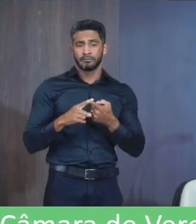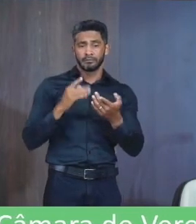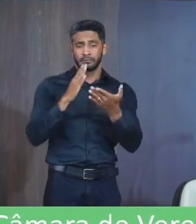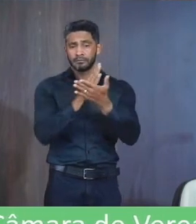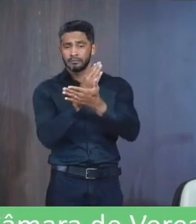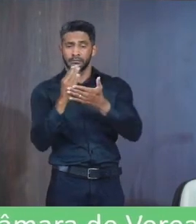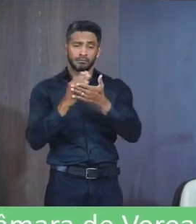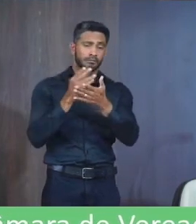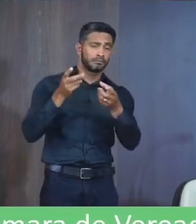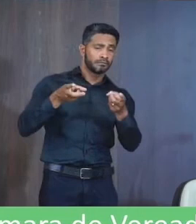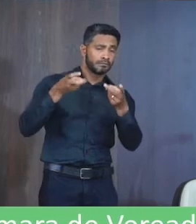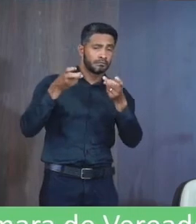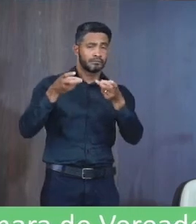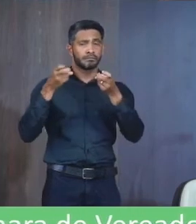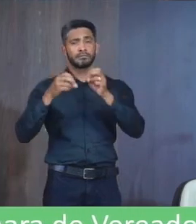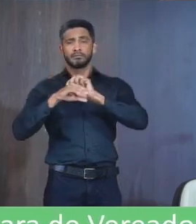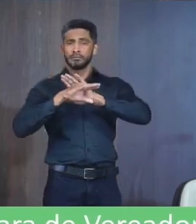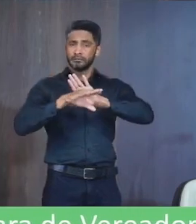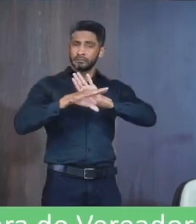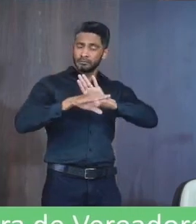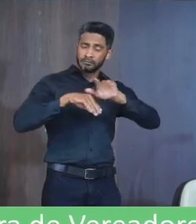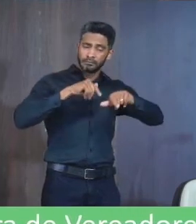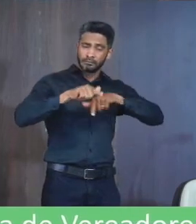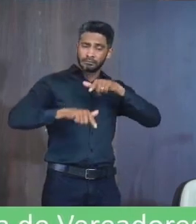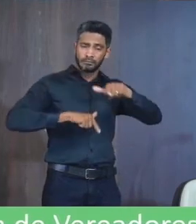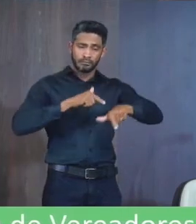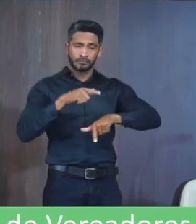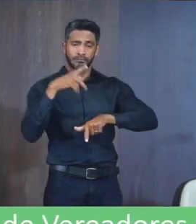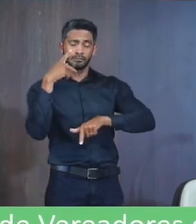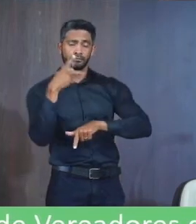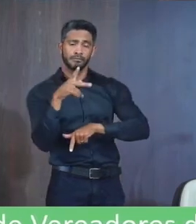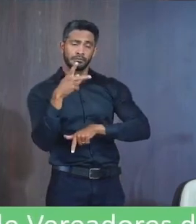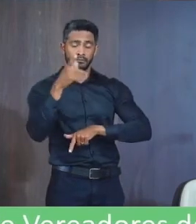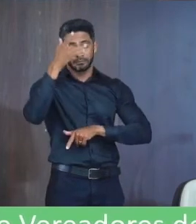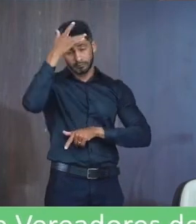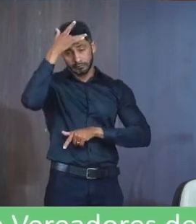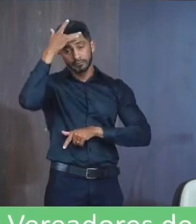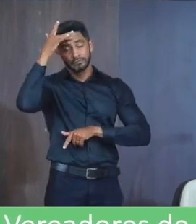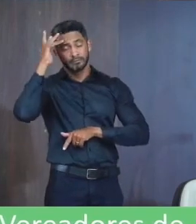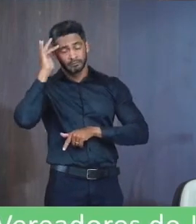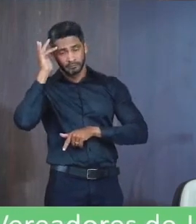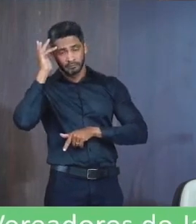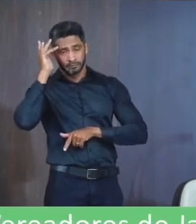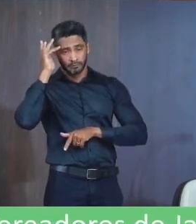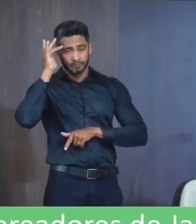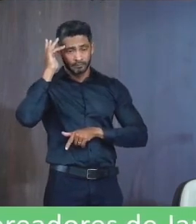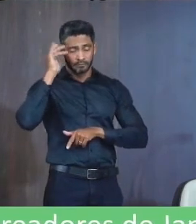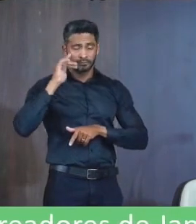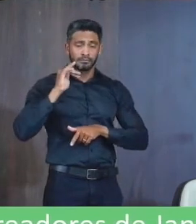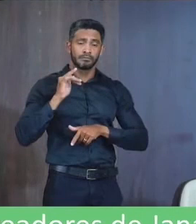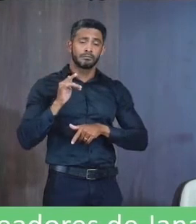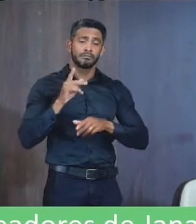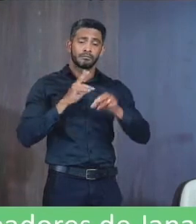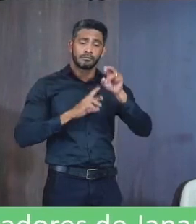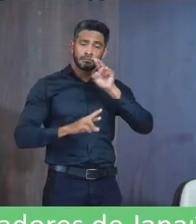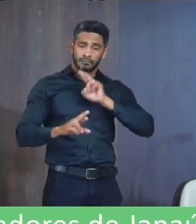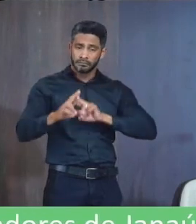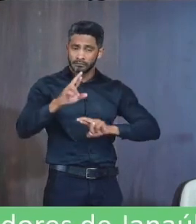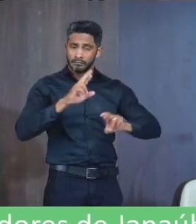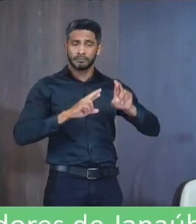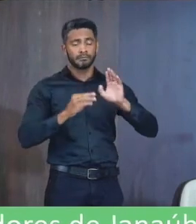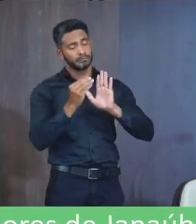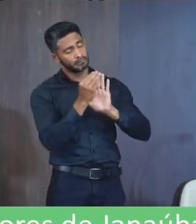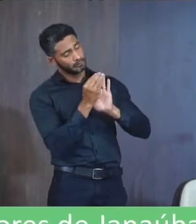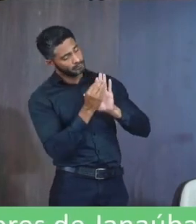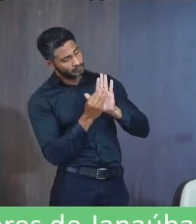Que Contribuem Para a Consecução Dos trabalhos Notadamente Em relação aos Critérios